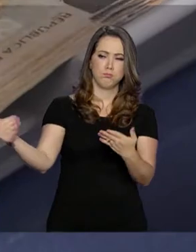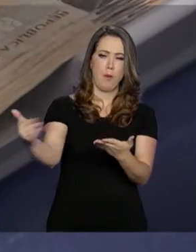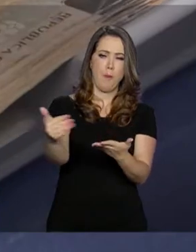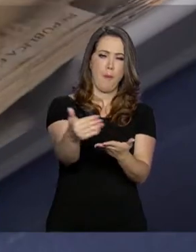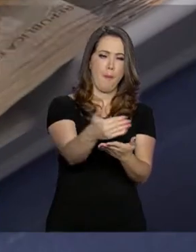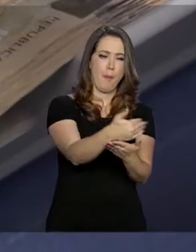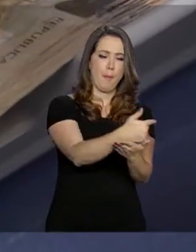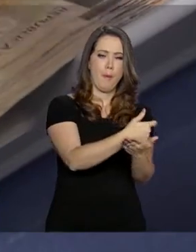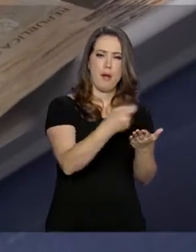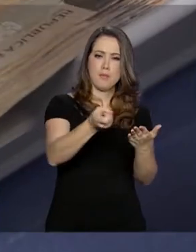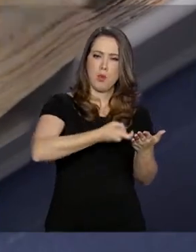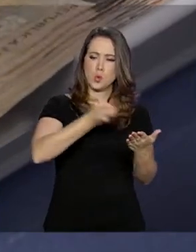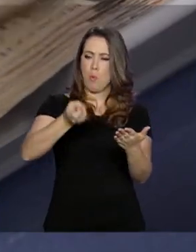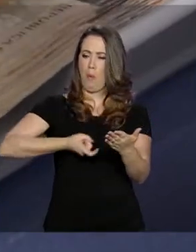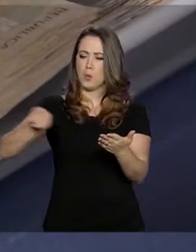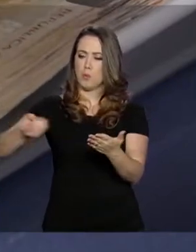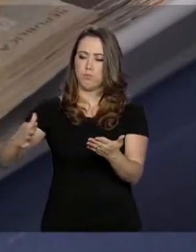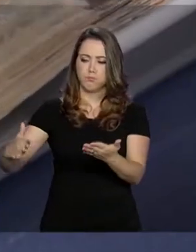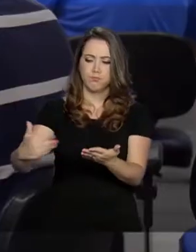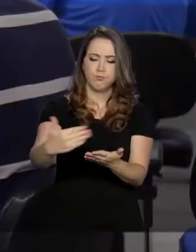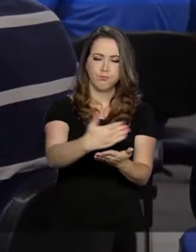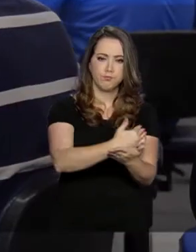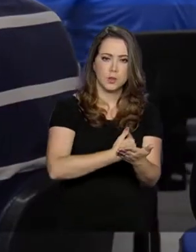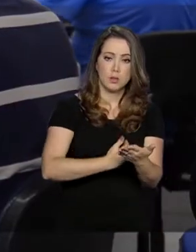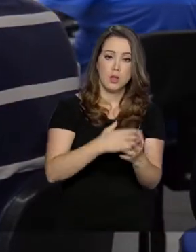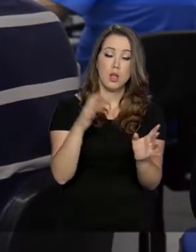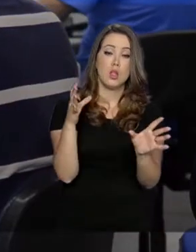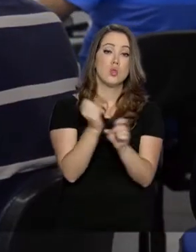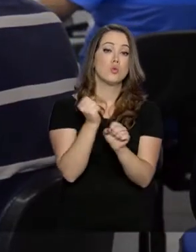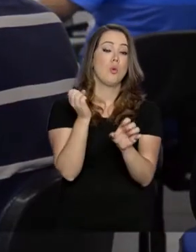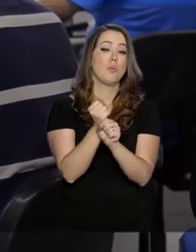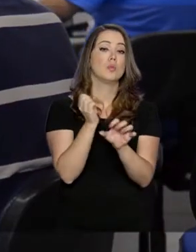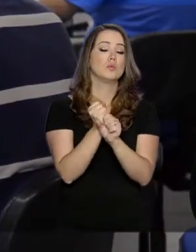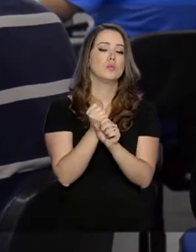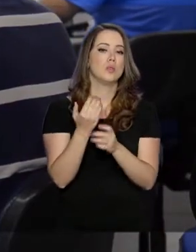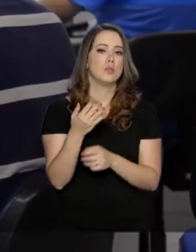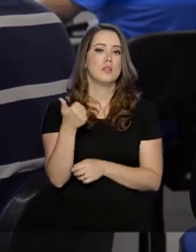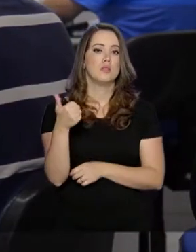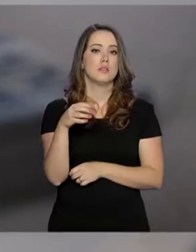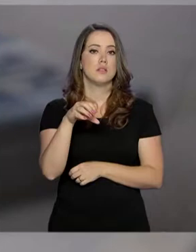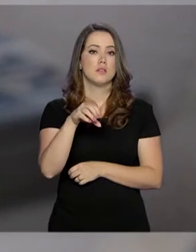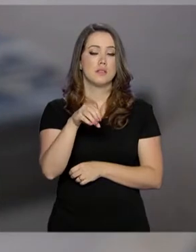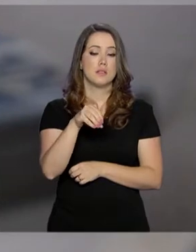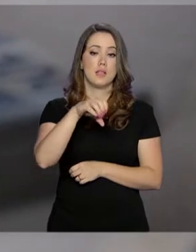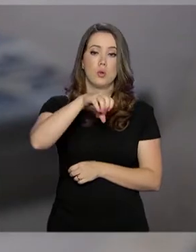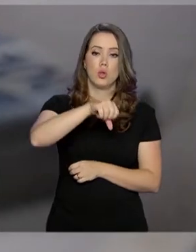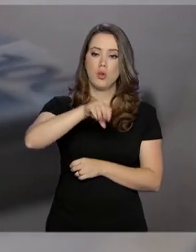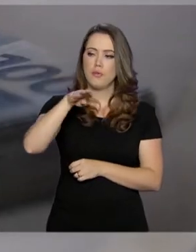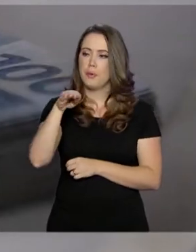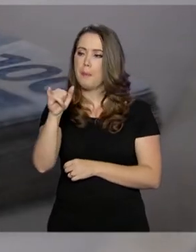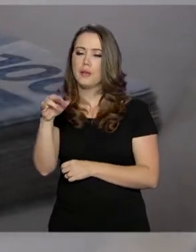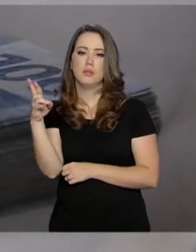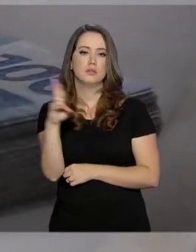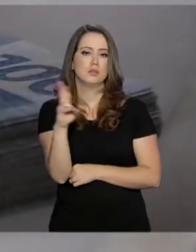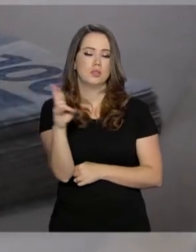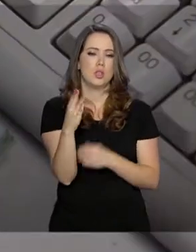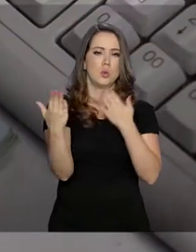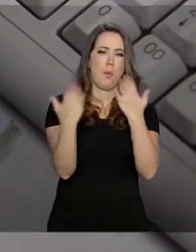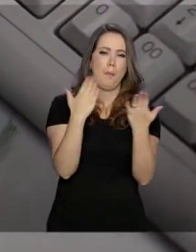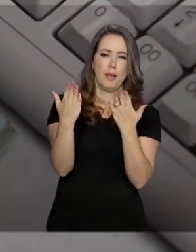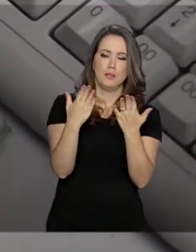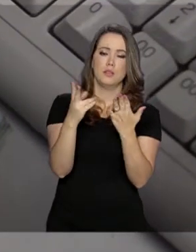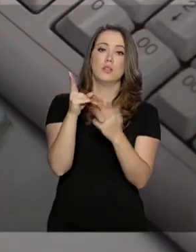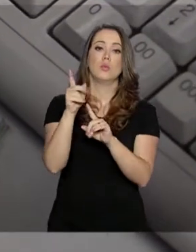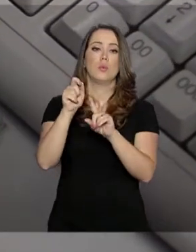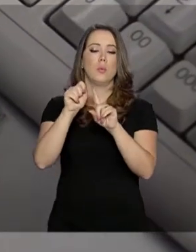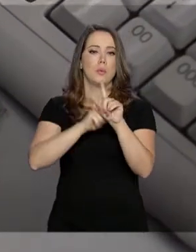contribuições e outras receitas federais somou R 109,8 bilhões. Em comparação a março do ano